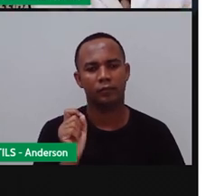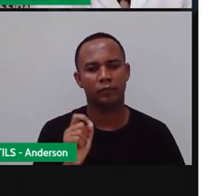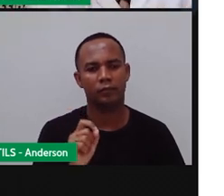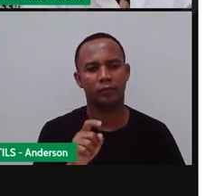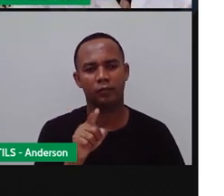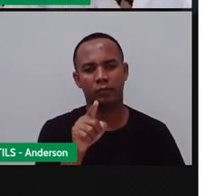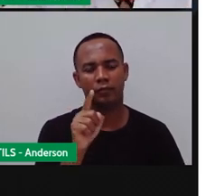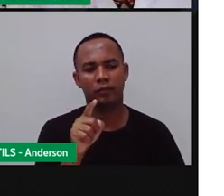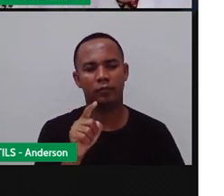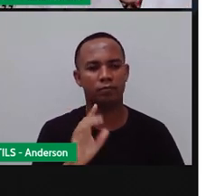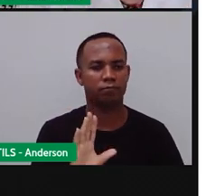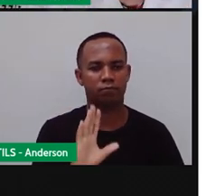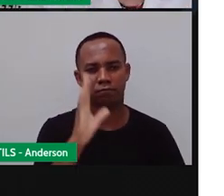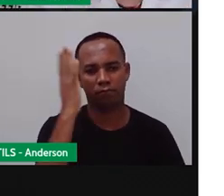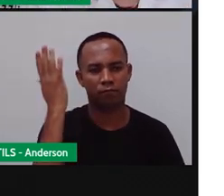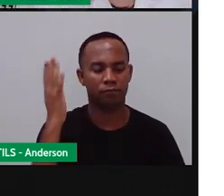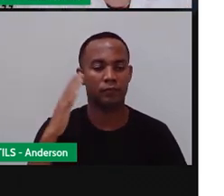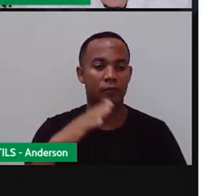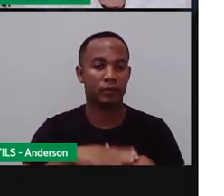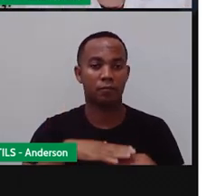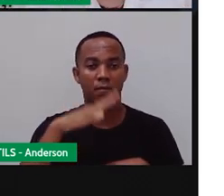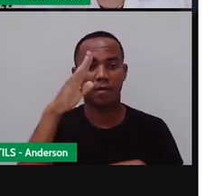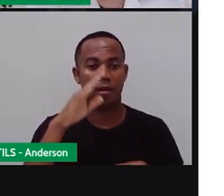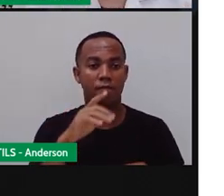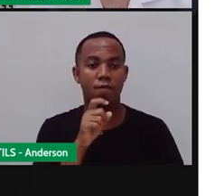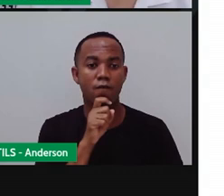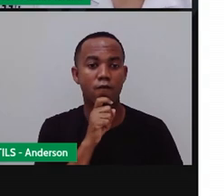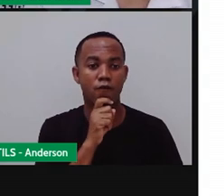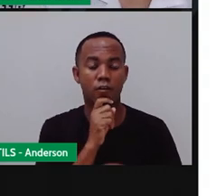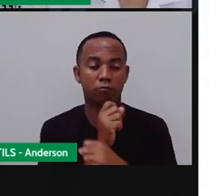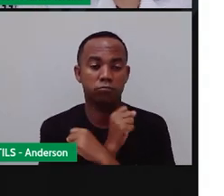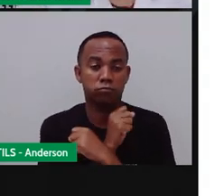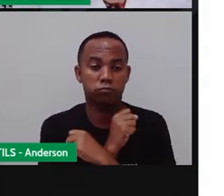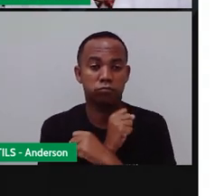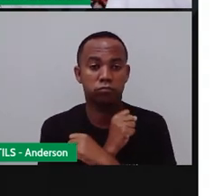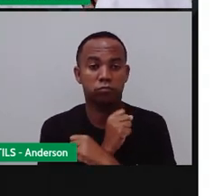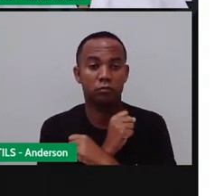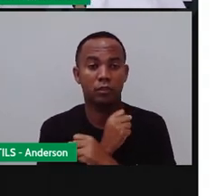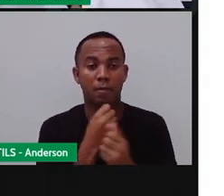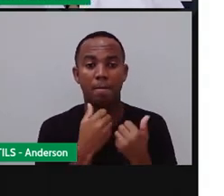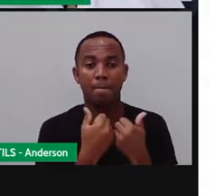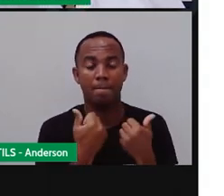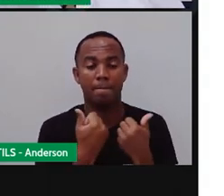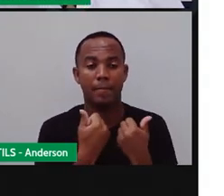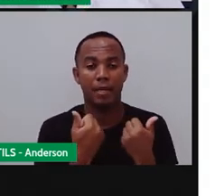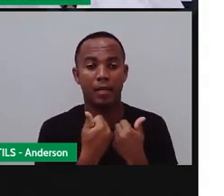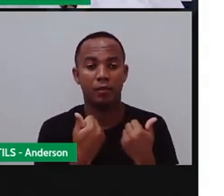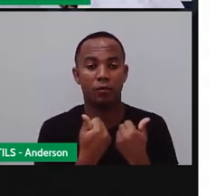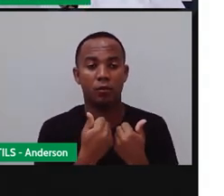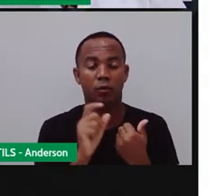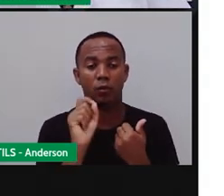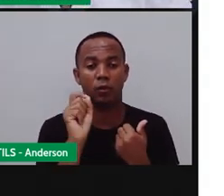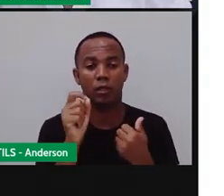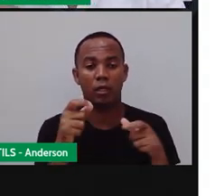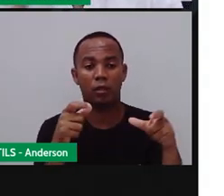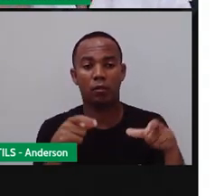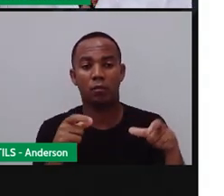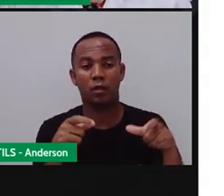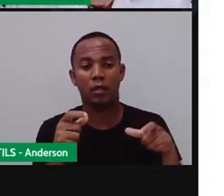Aqui acaba sendo o quê? Mais frio. Porque tá mais próximo de onde, de onde não